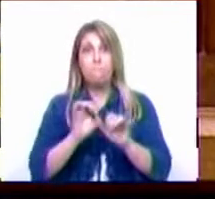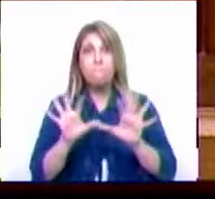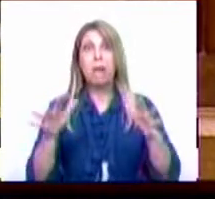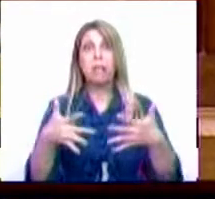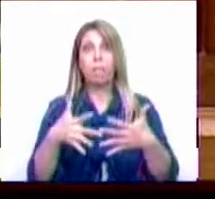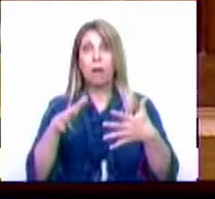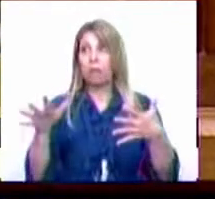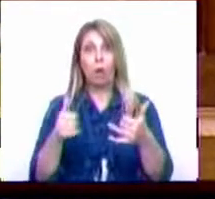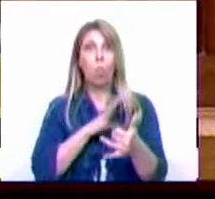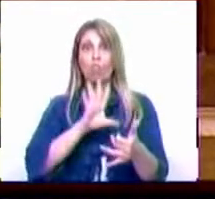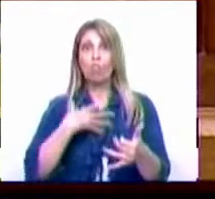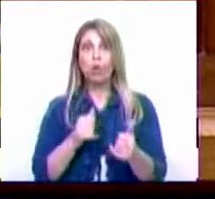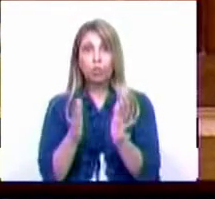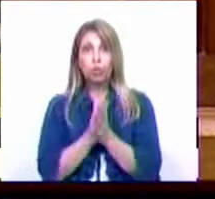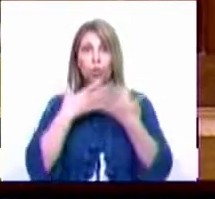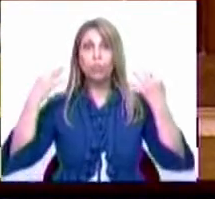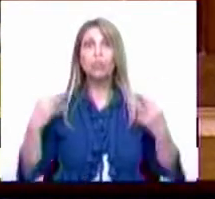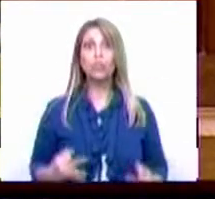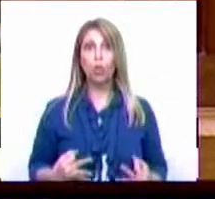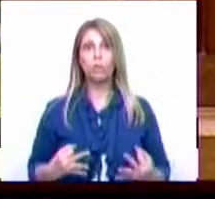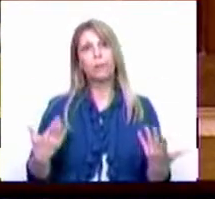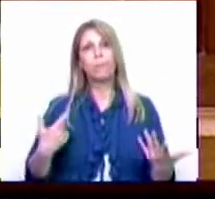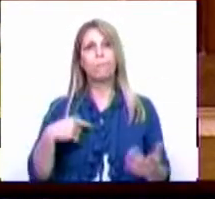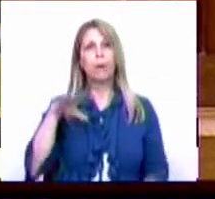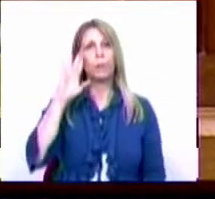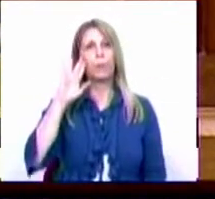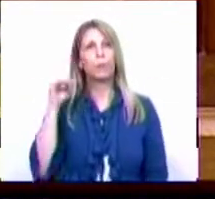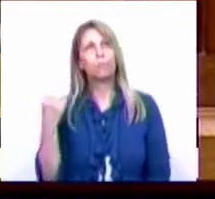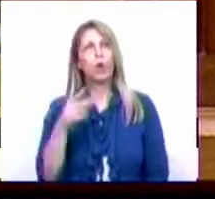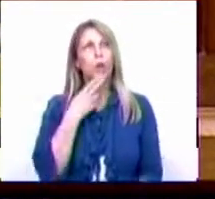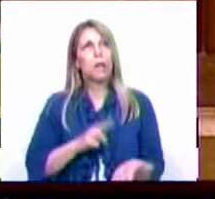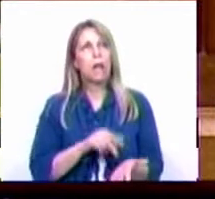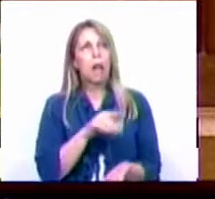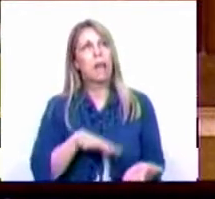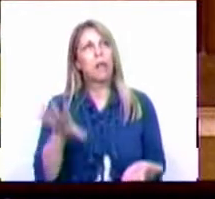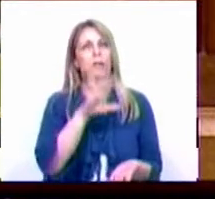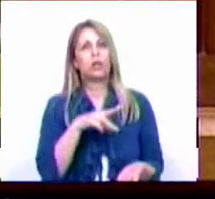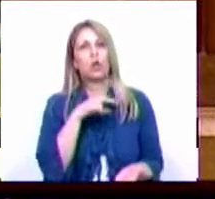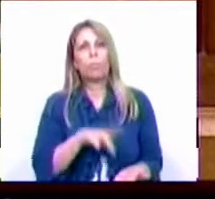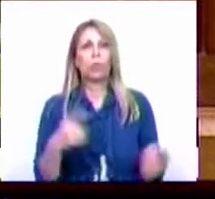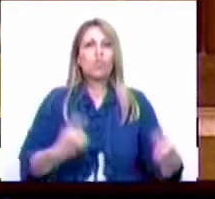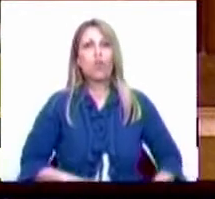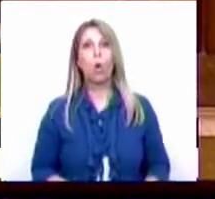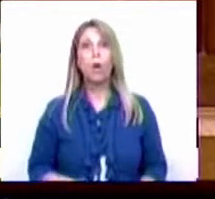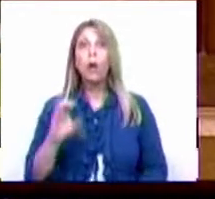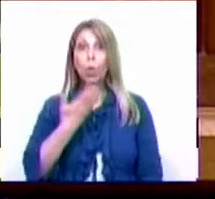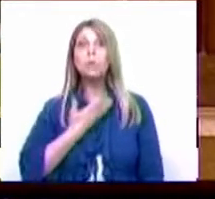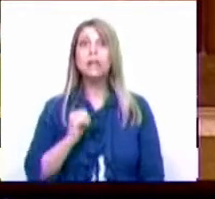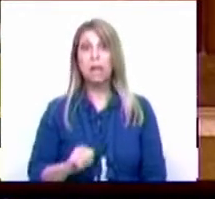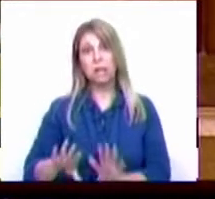transversal a todo o mundo e tenta ver de forma miúpe como se fosse apenas uma realidade nacional, aquilo que o CDS e a direita quis